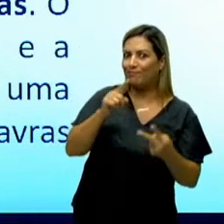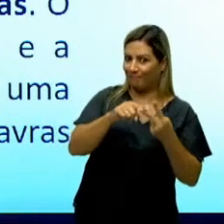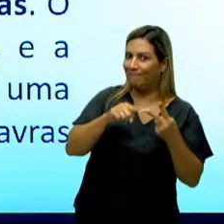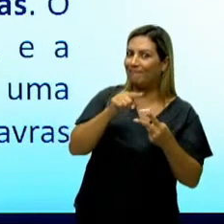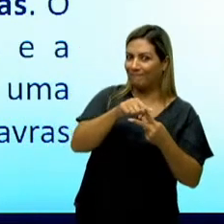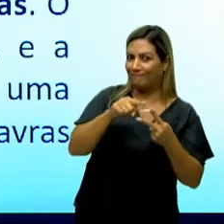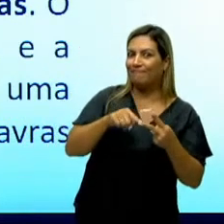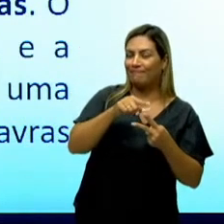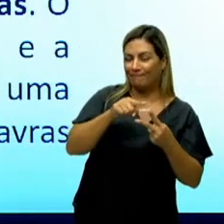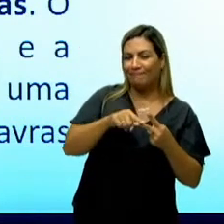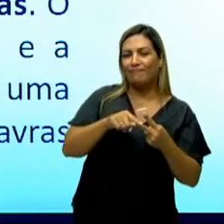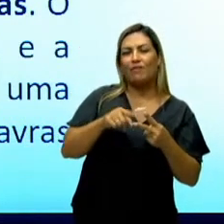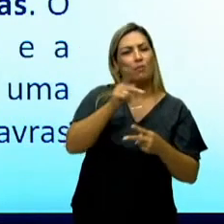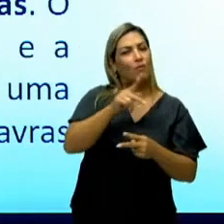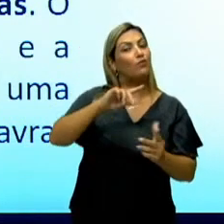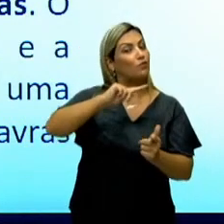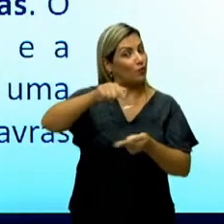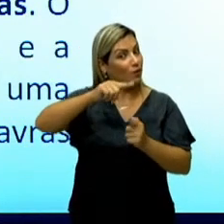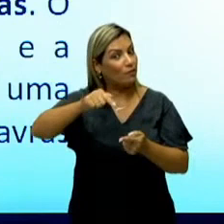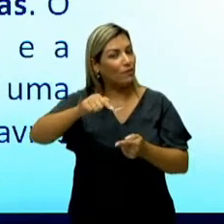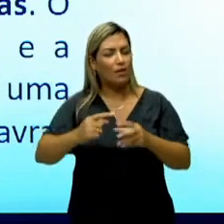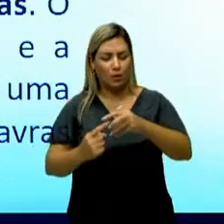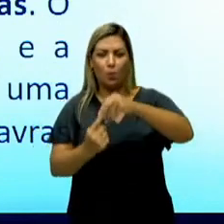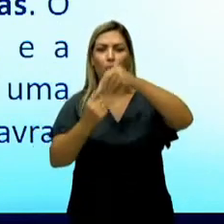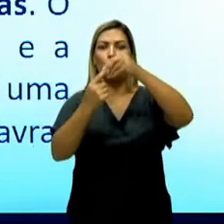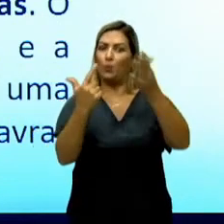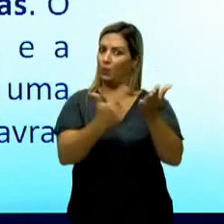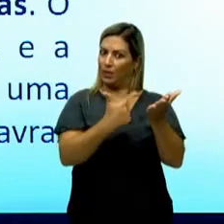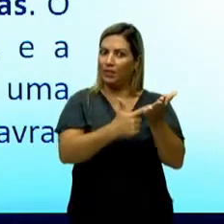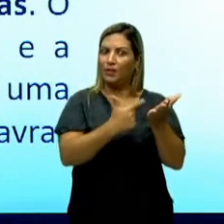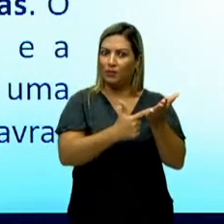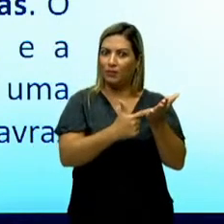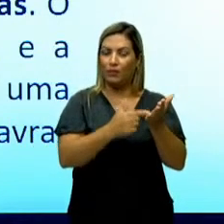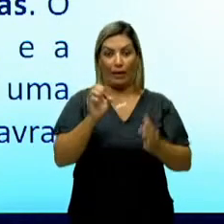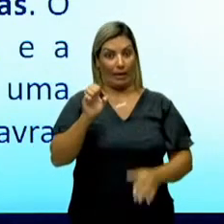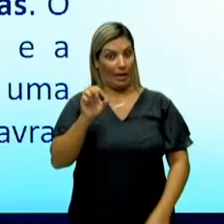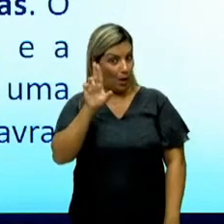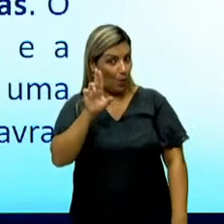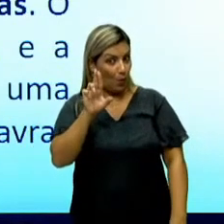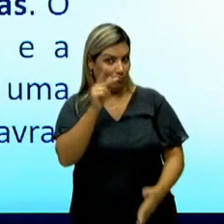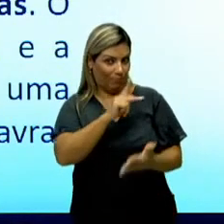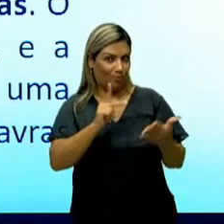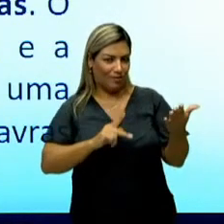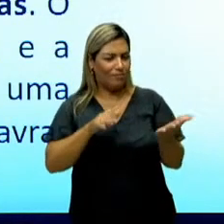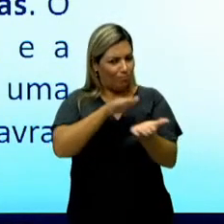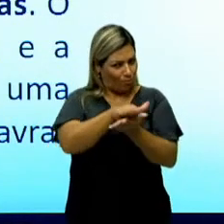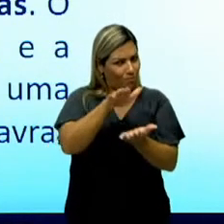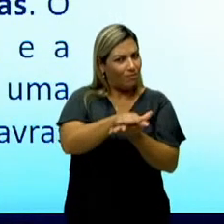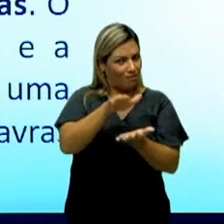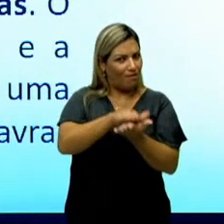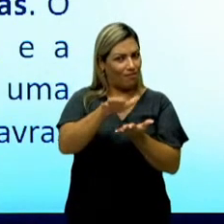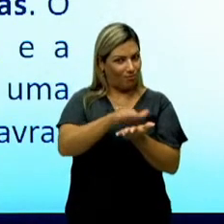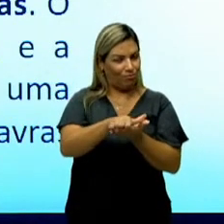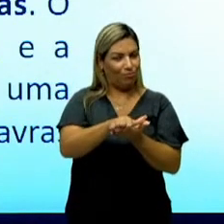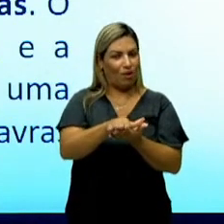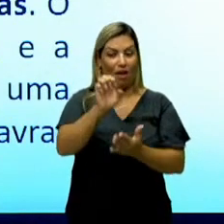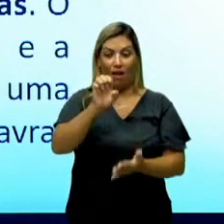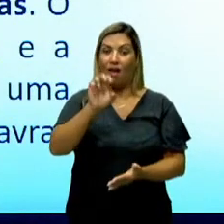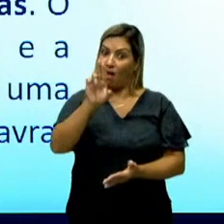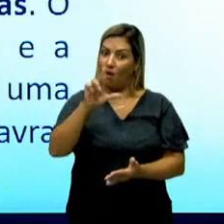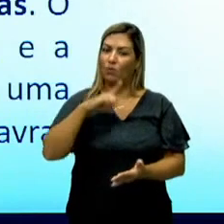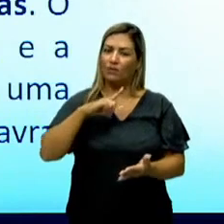professor de Geografia. Então, no seu único livro, que é Eu, o único livro que foi publicado, estão